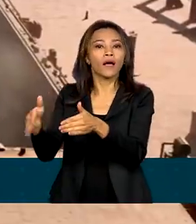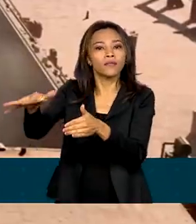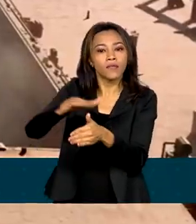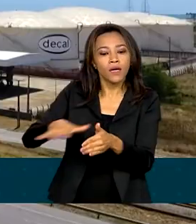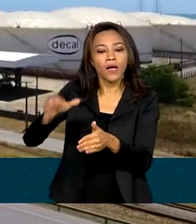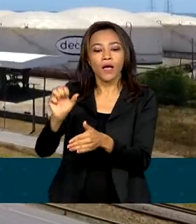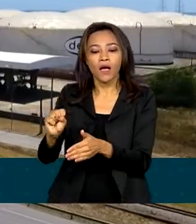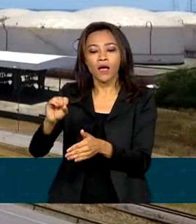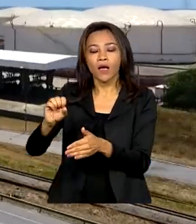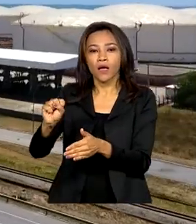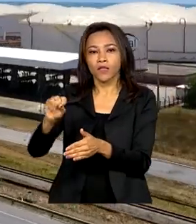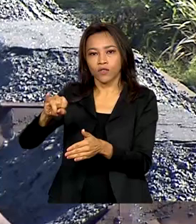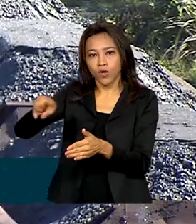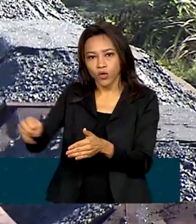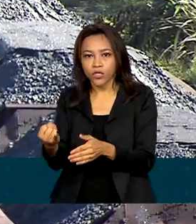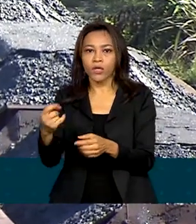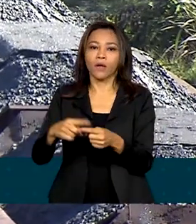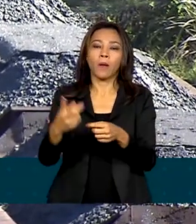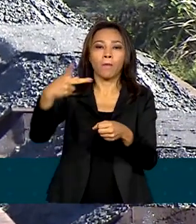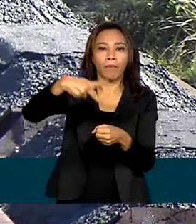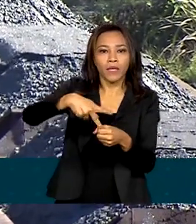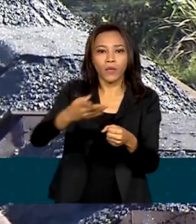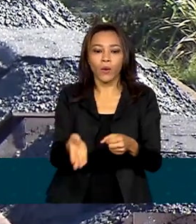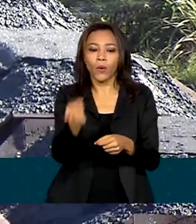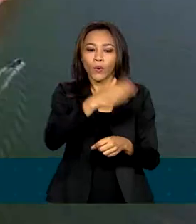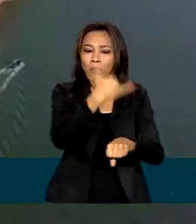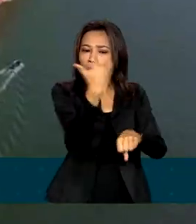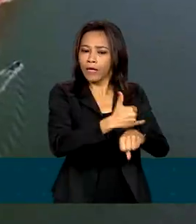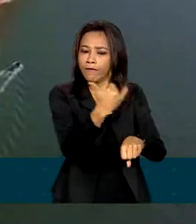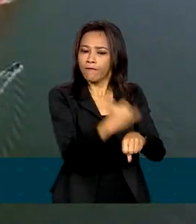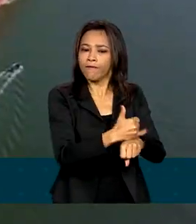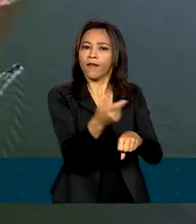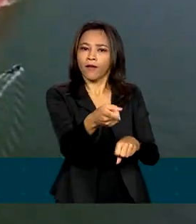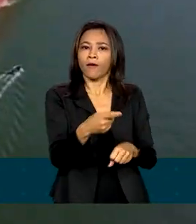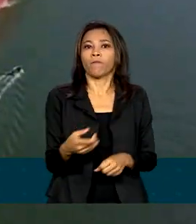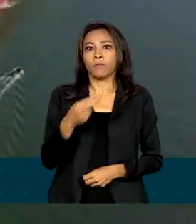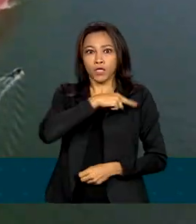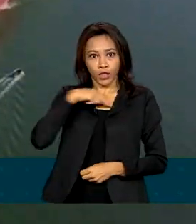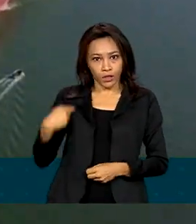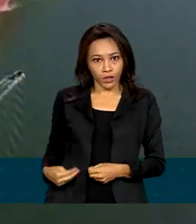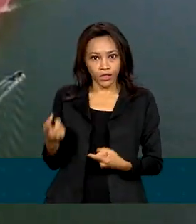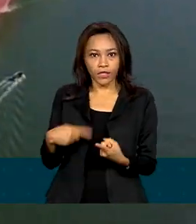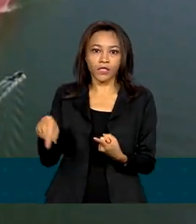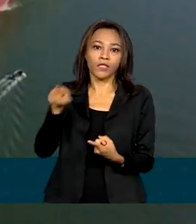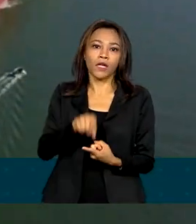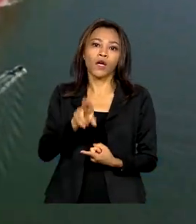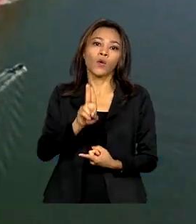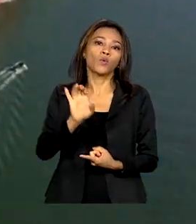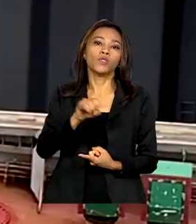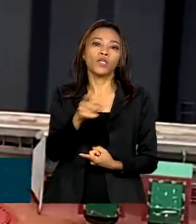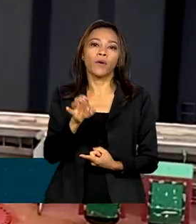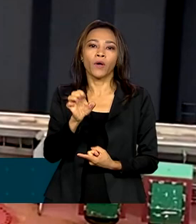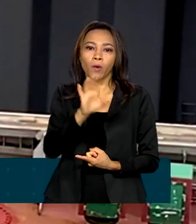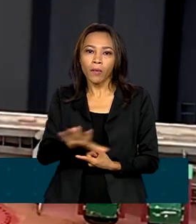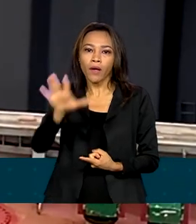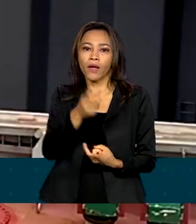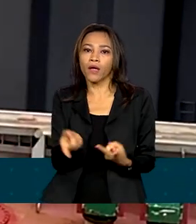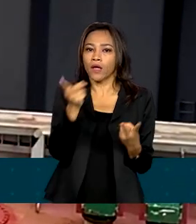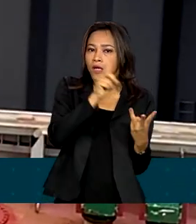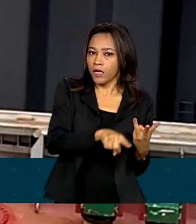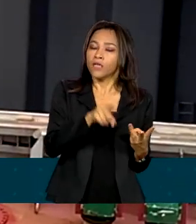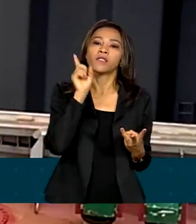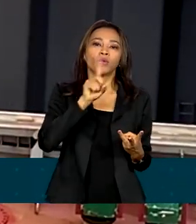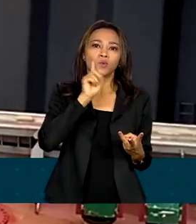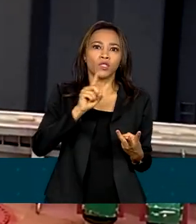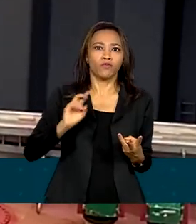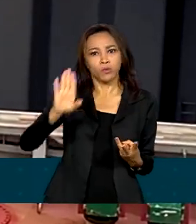a soja, o petróleo e o minério de ferro. China, União Europeia e Estados Unidos lideraram as